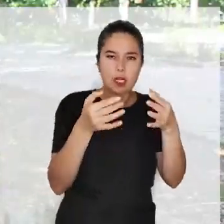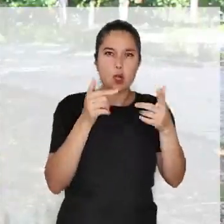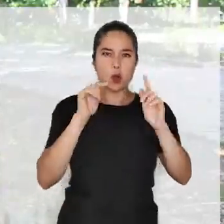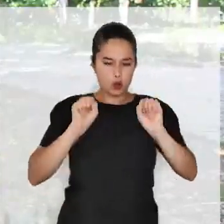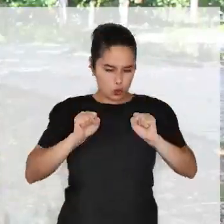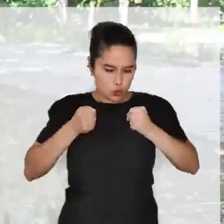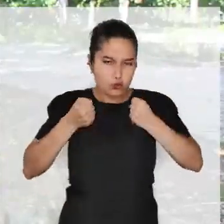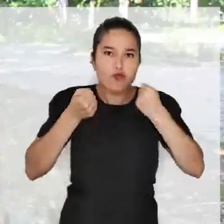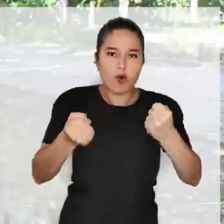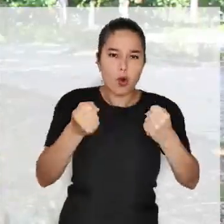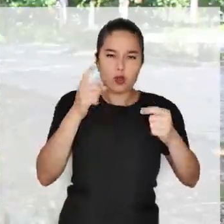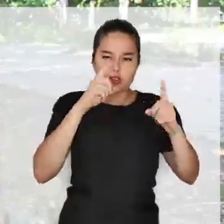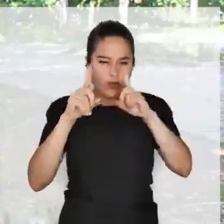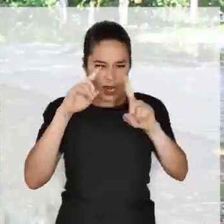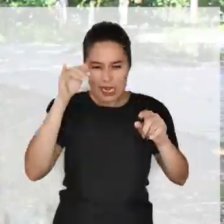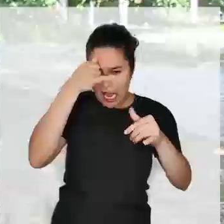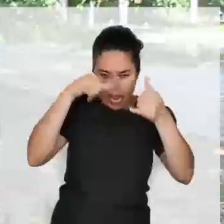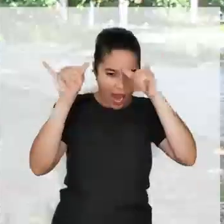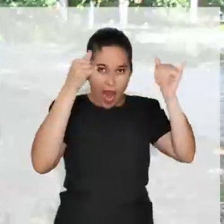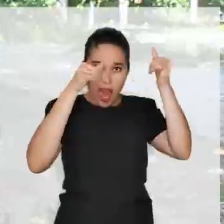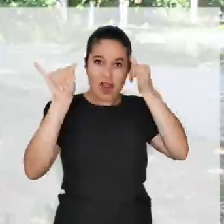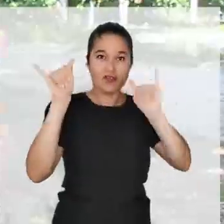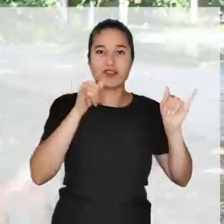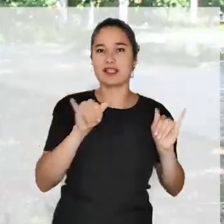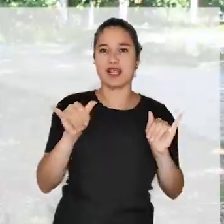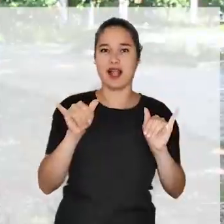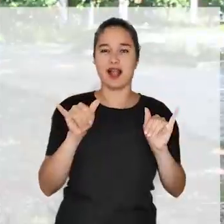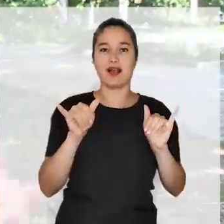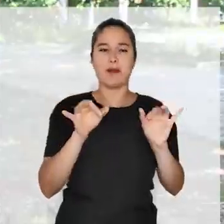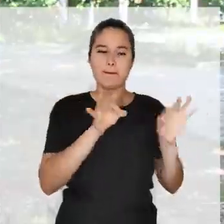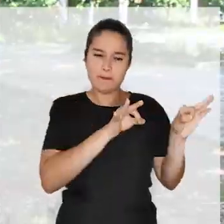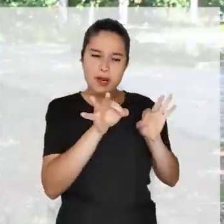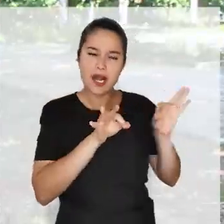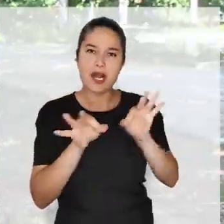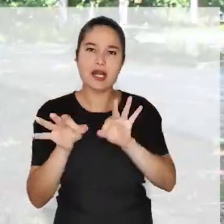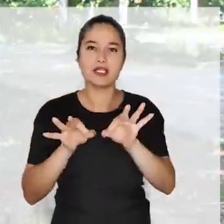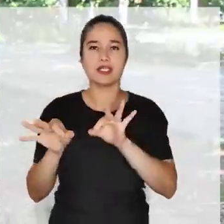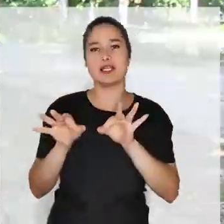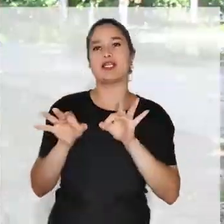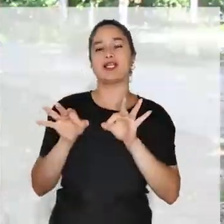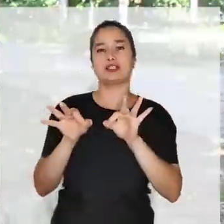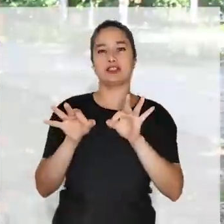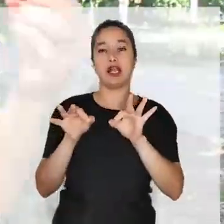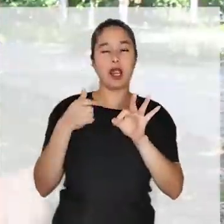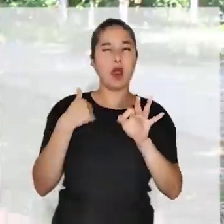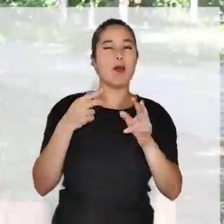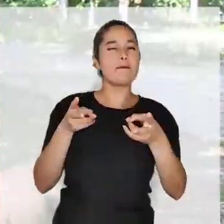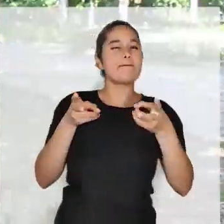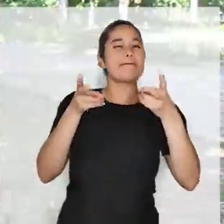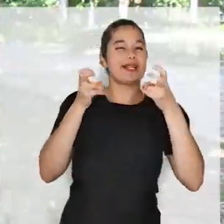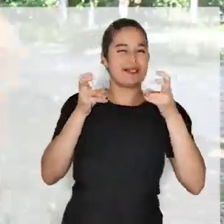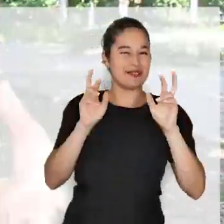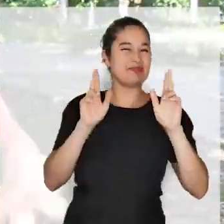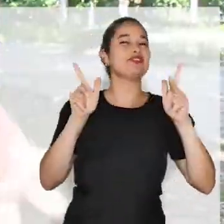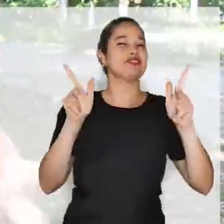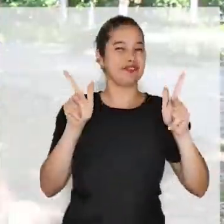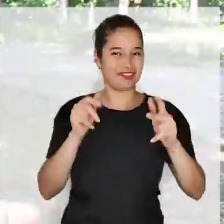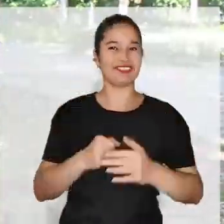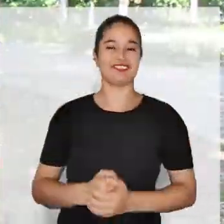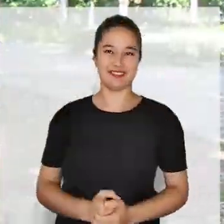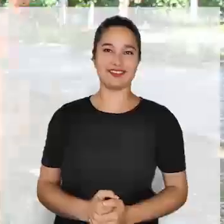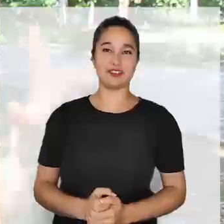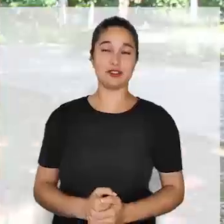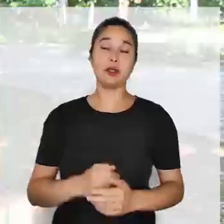façamos todos os ajustes para que não dê errado. Então a mulher tem esse carinho, e com isso,